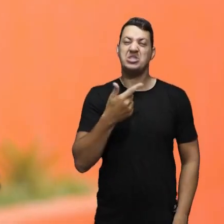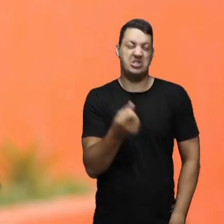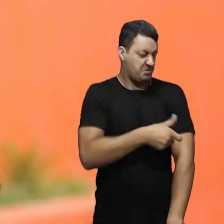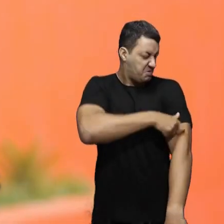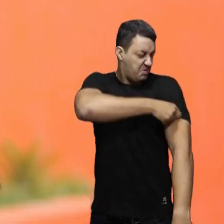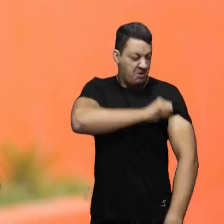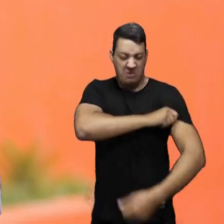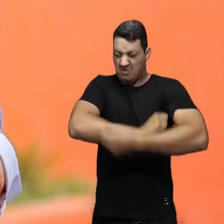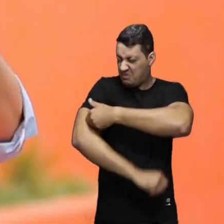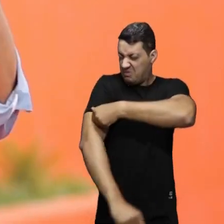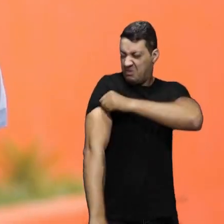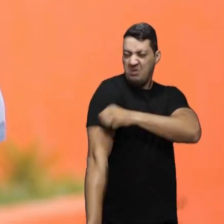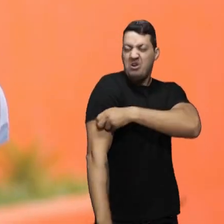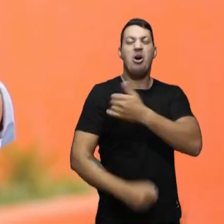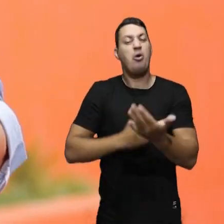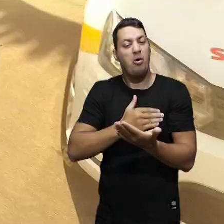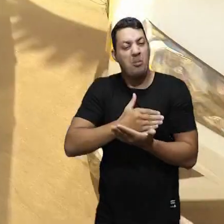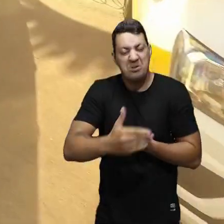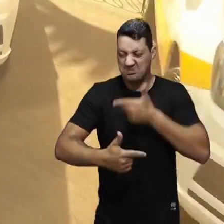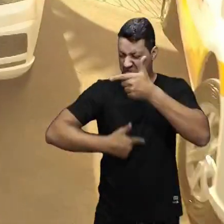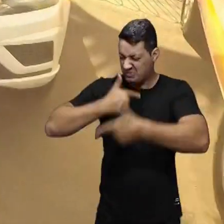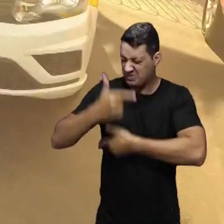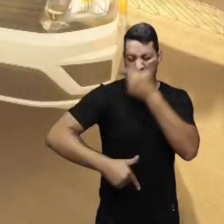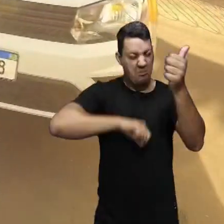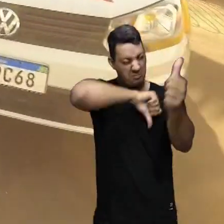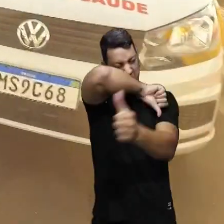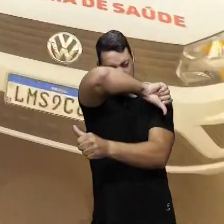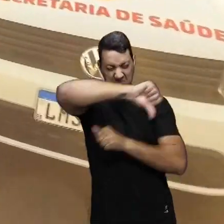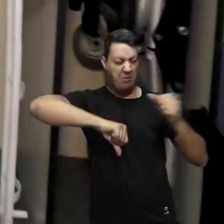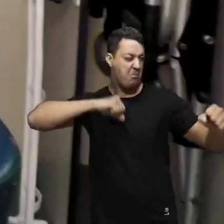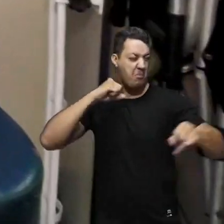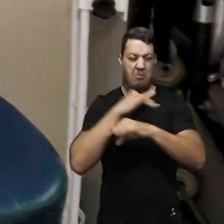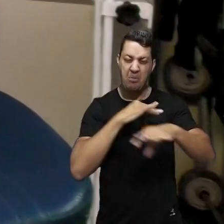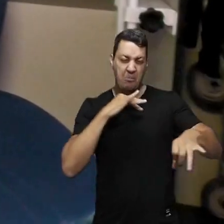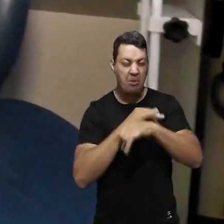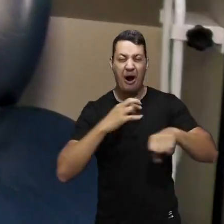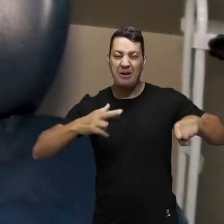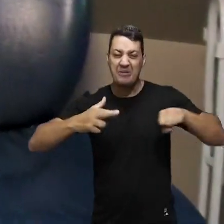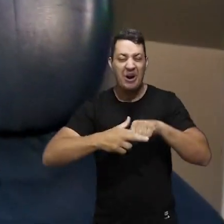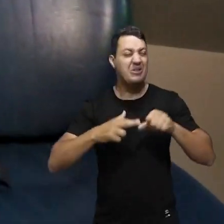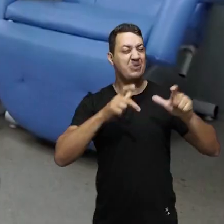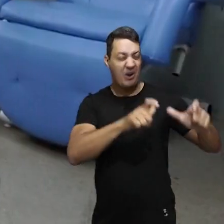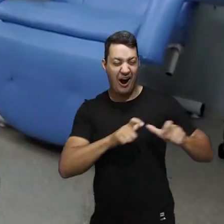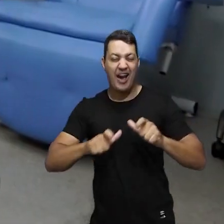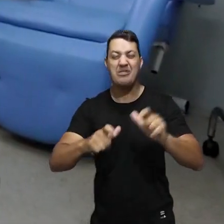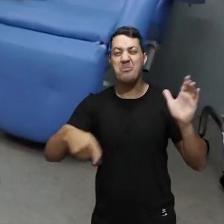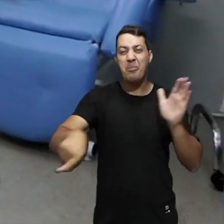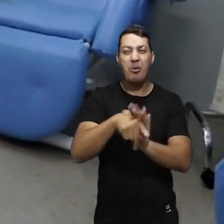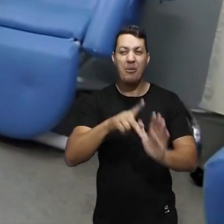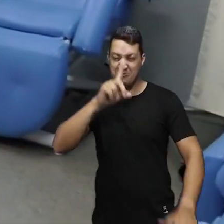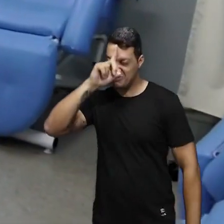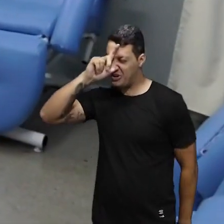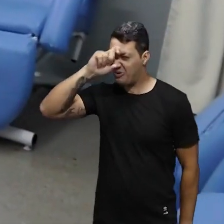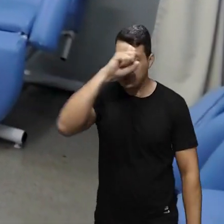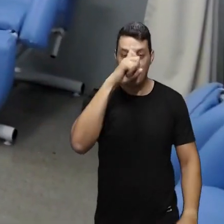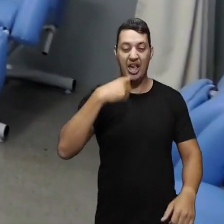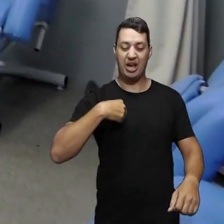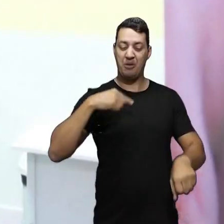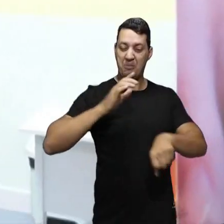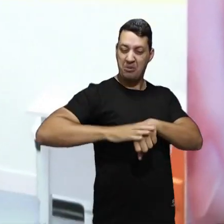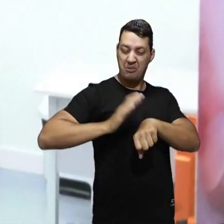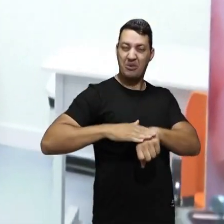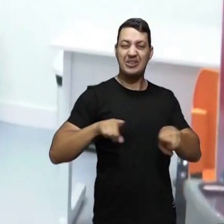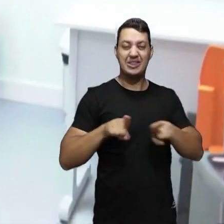arregacei as mangas e comecei a grande transformação de todas as nossas unidades de saúde. E além disso,